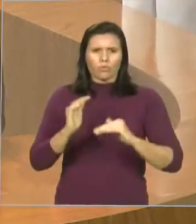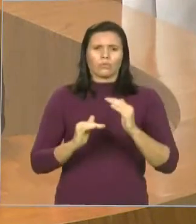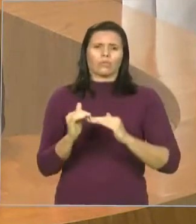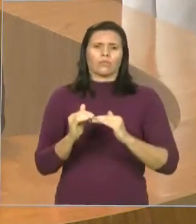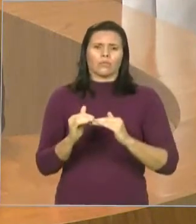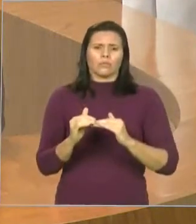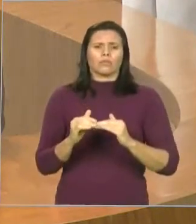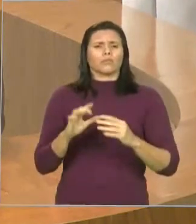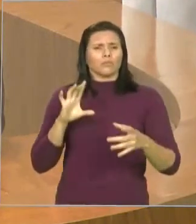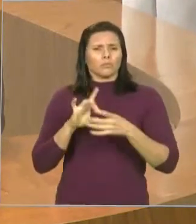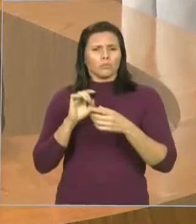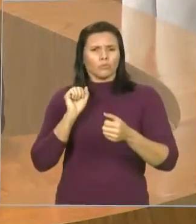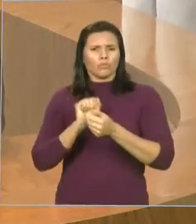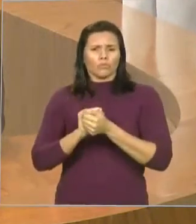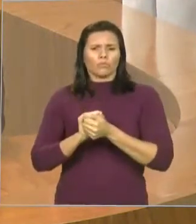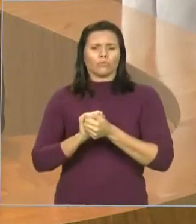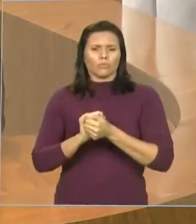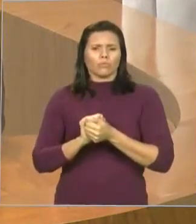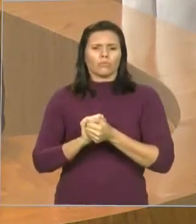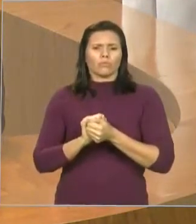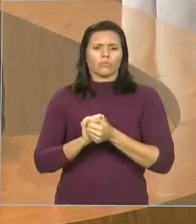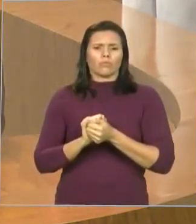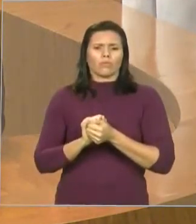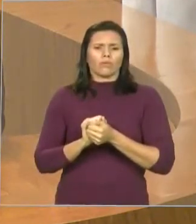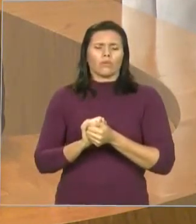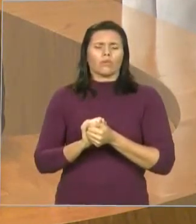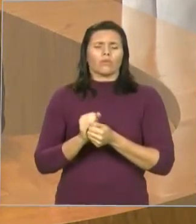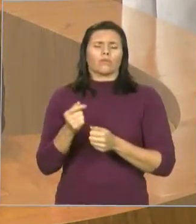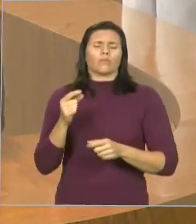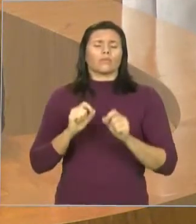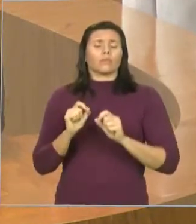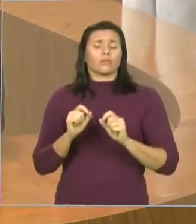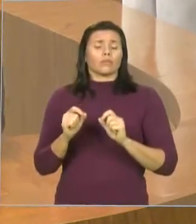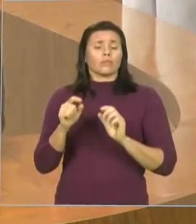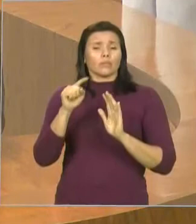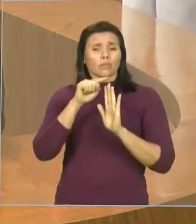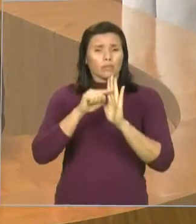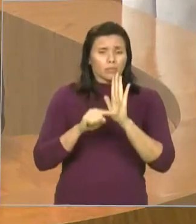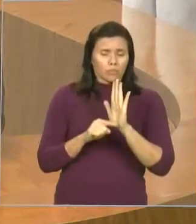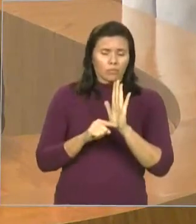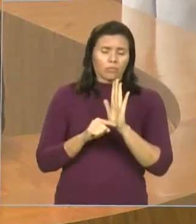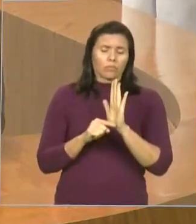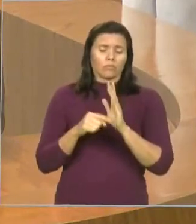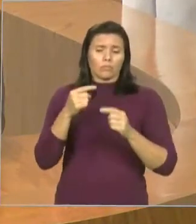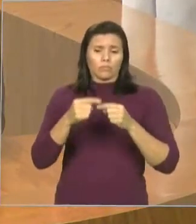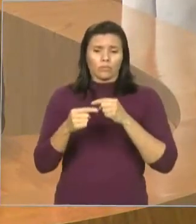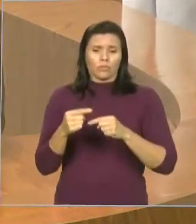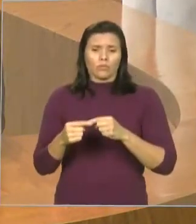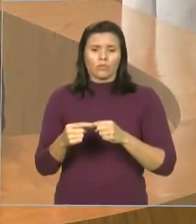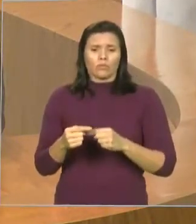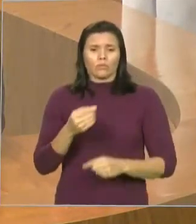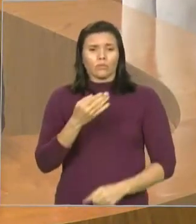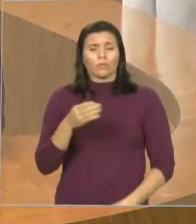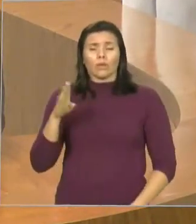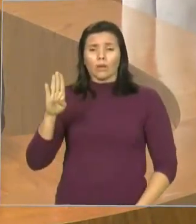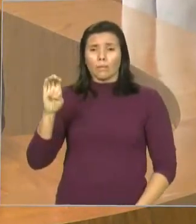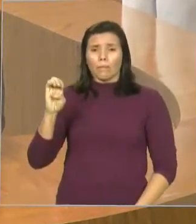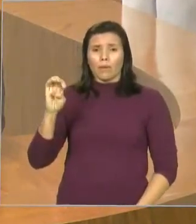desse projeto político que nós temos junto ao PR, Josimar e Adetinha e